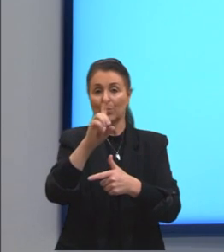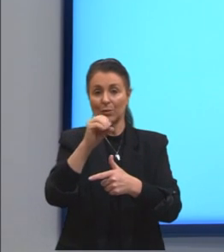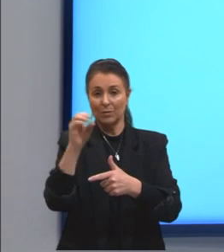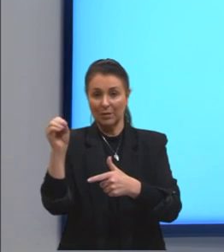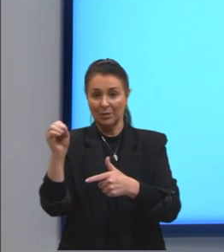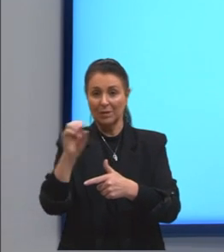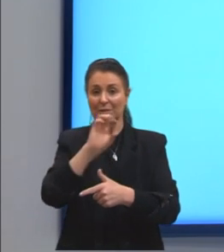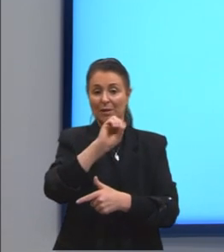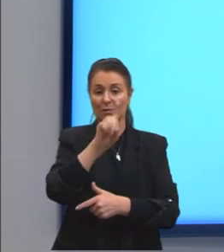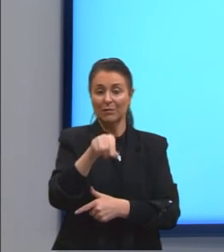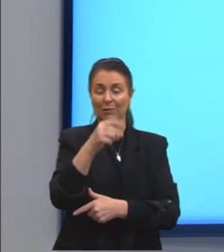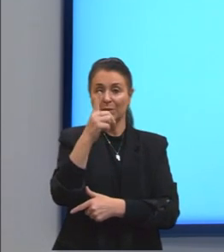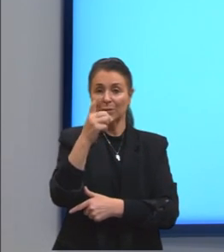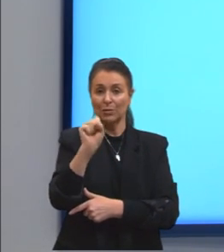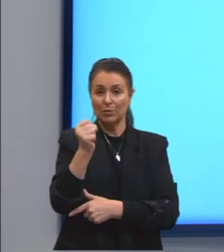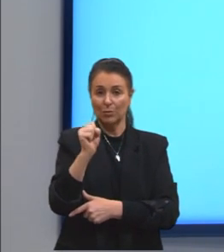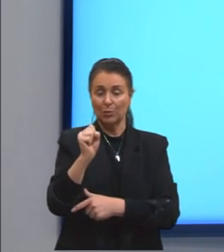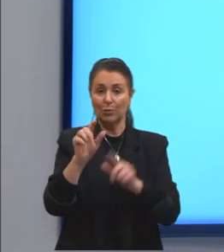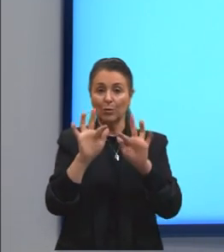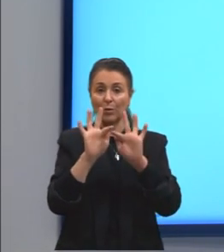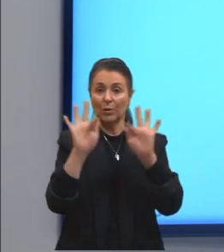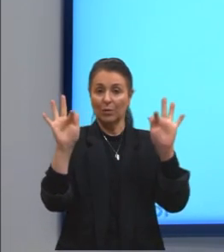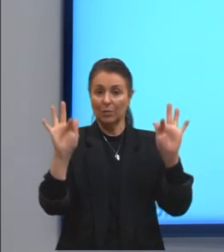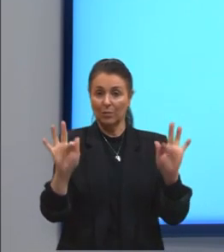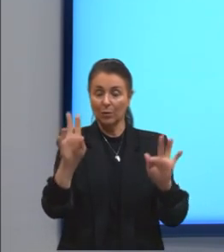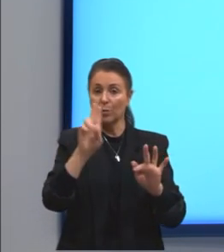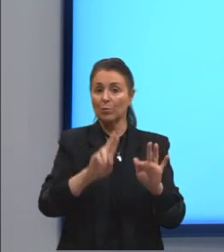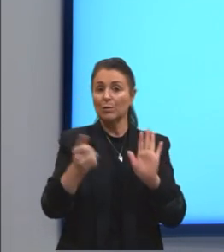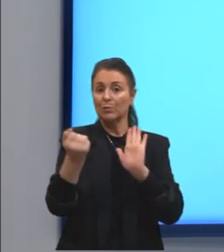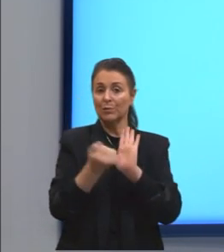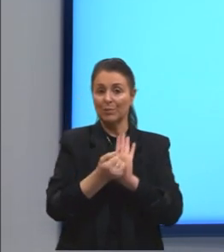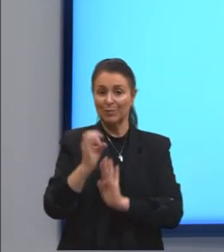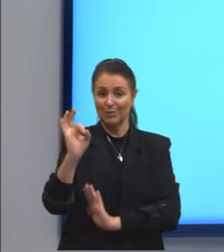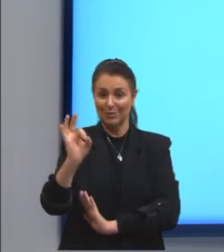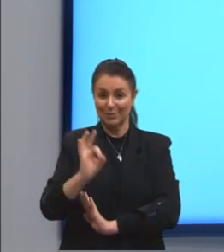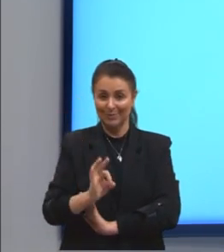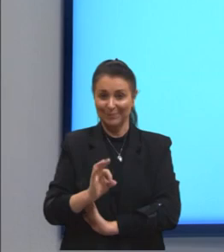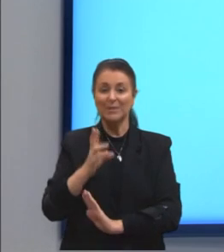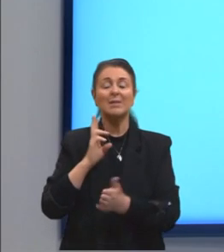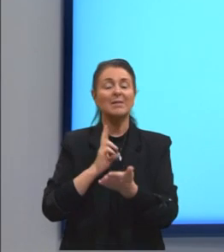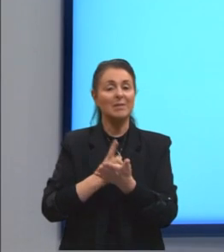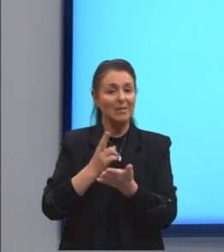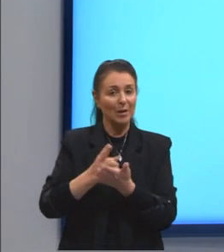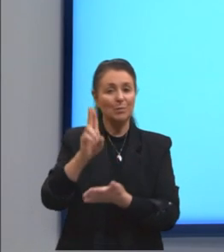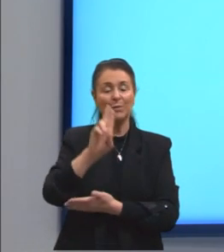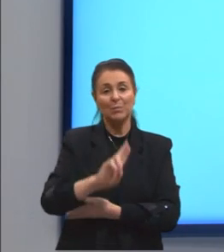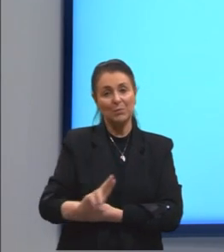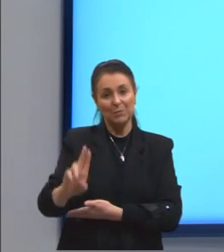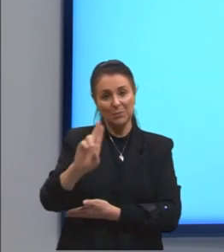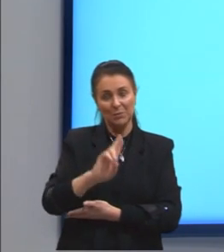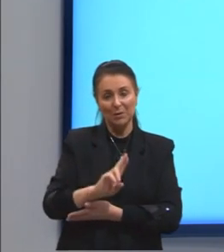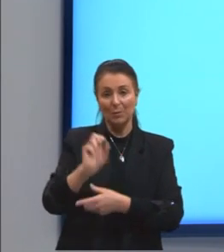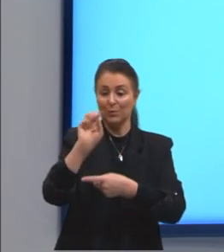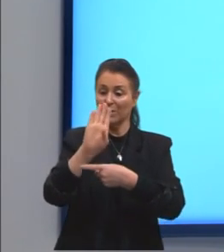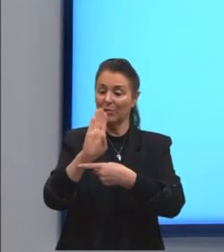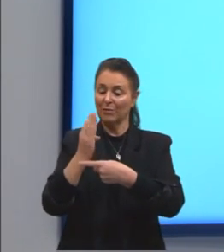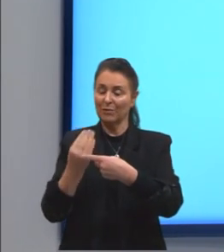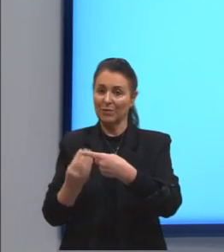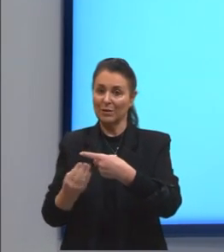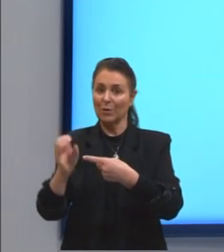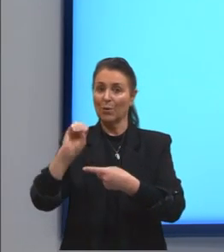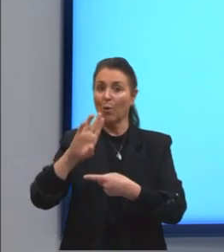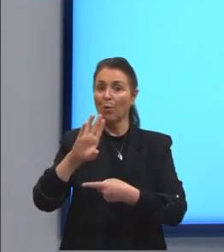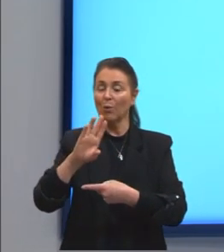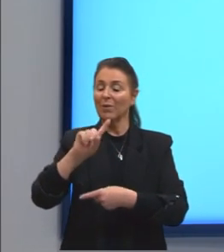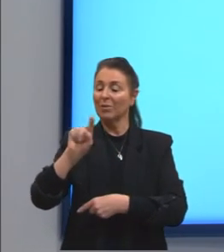Na fórmula, nós nunca utilizamos o símbolo de porcentagem. Nós sempre escrevemos na forma ou fracionária ou